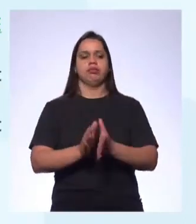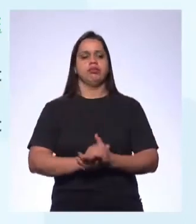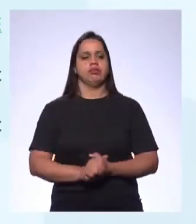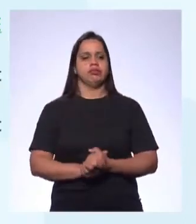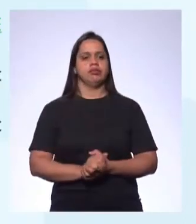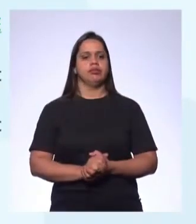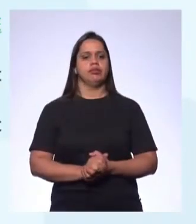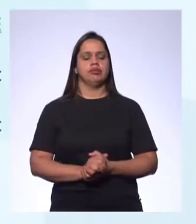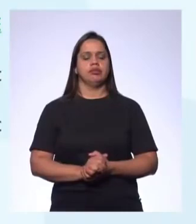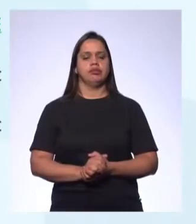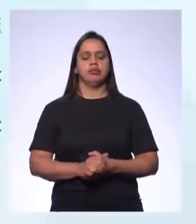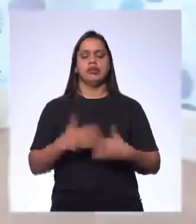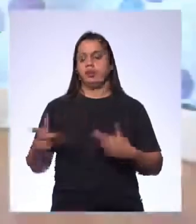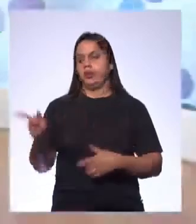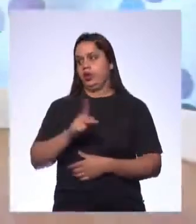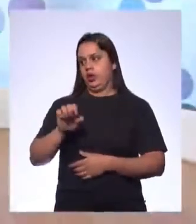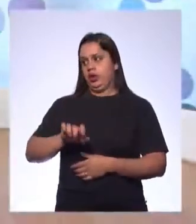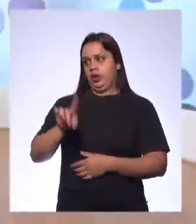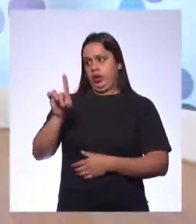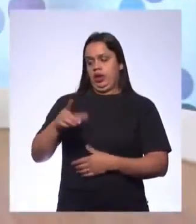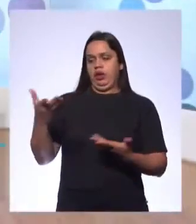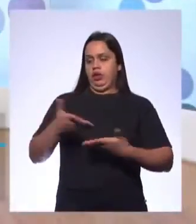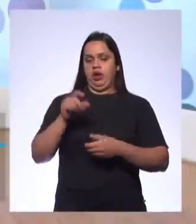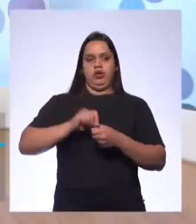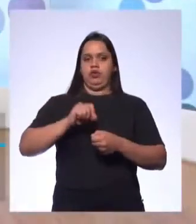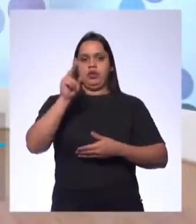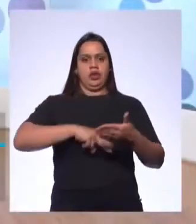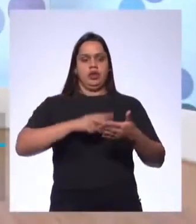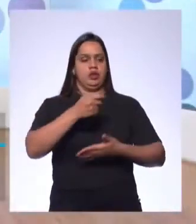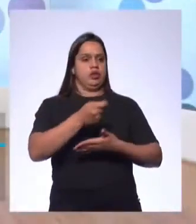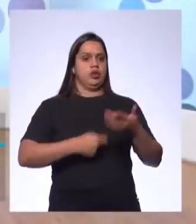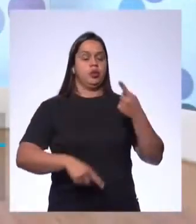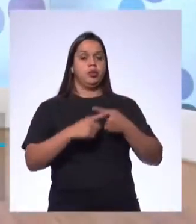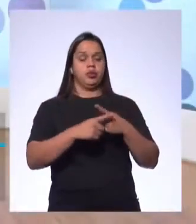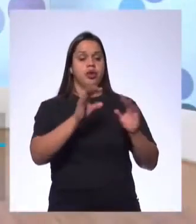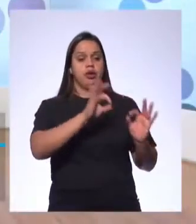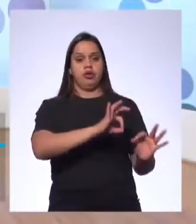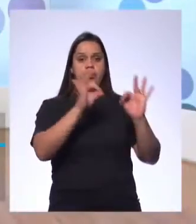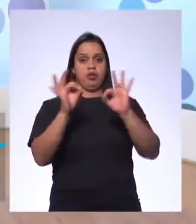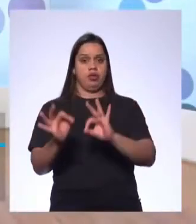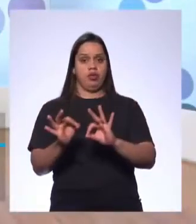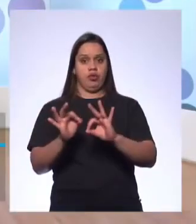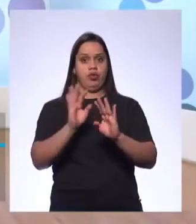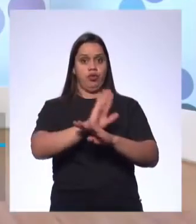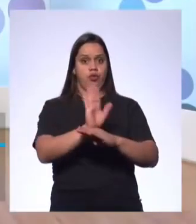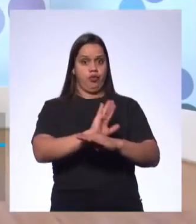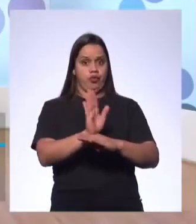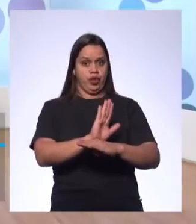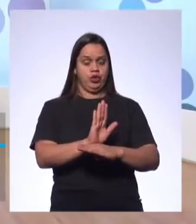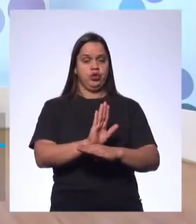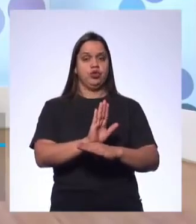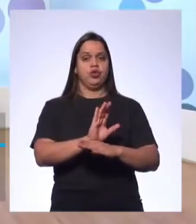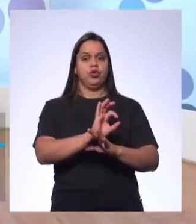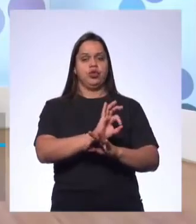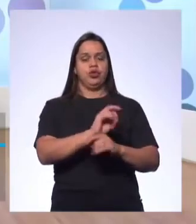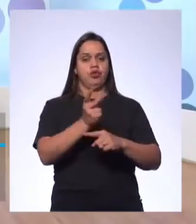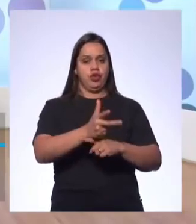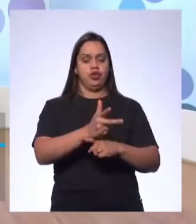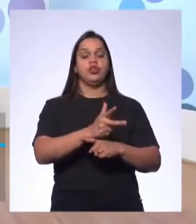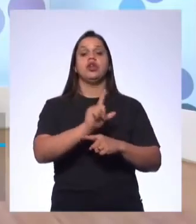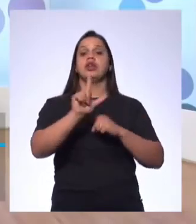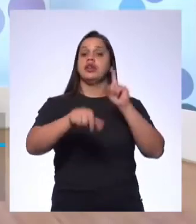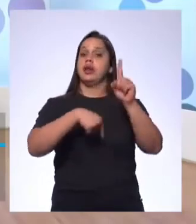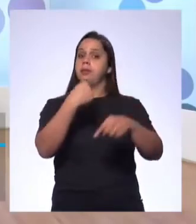Ed, agora nós não vamos fazer a leitura do texto porque eu vou passar um vídeo. E após esse vídeo, nós